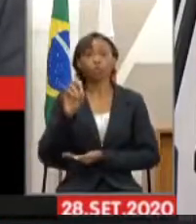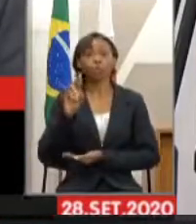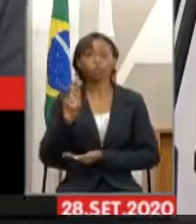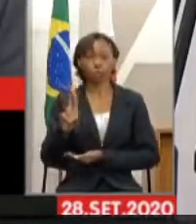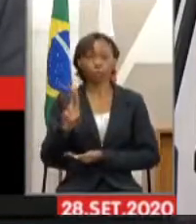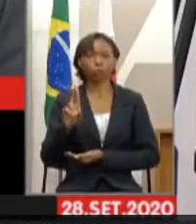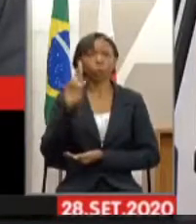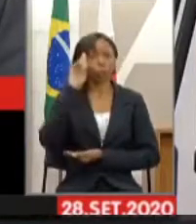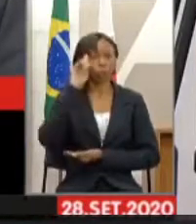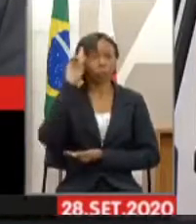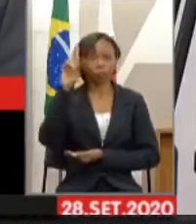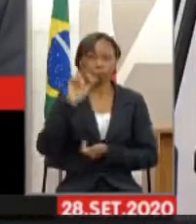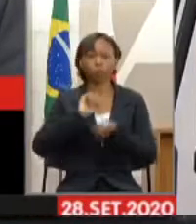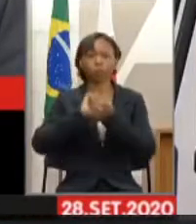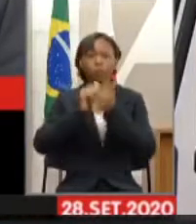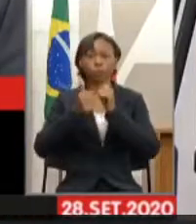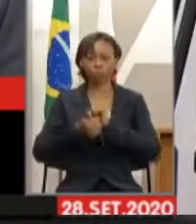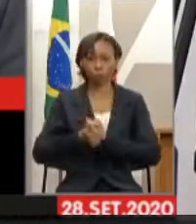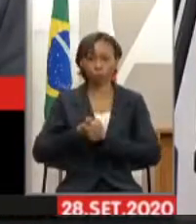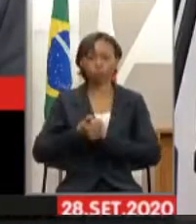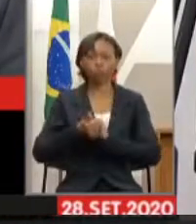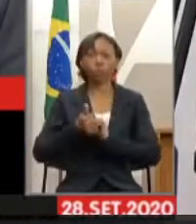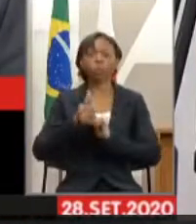Surdos. Ele está presente, ele vai subir.